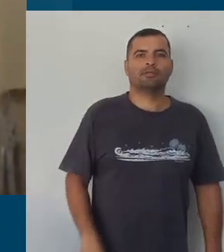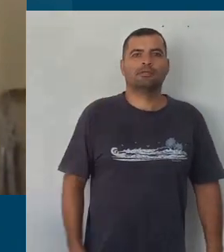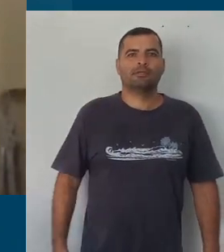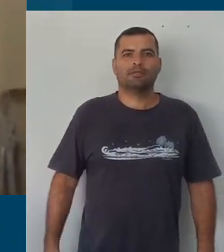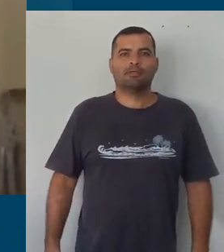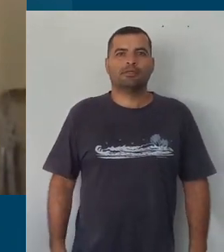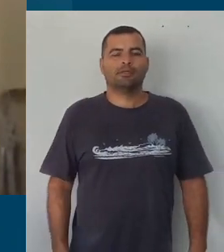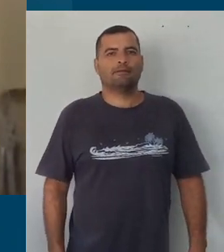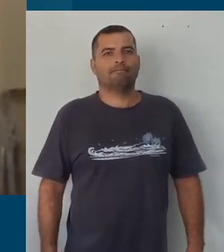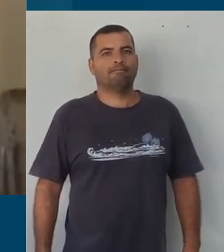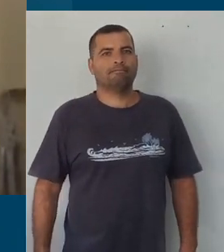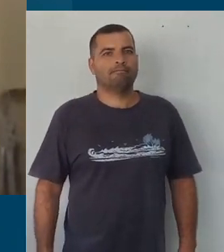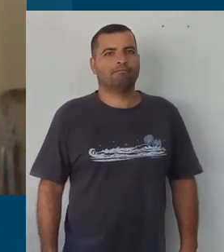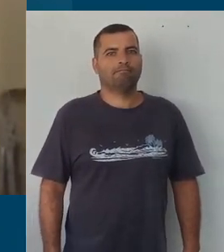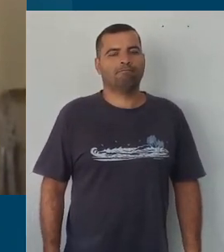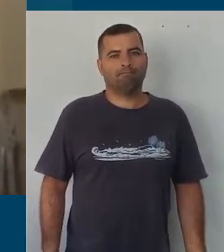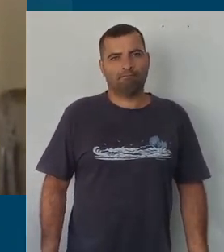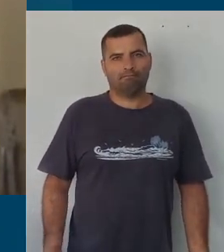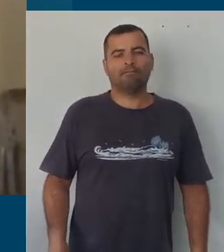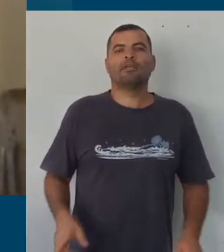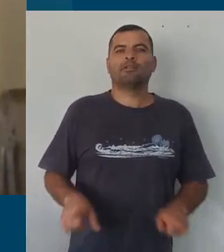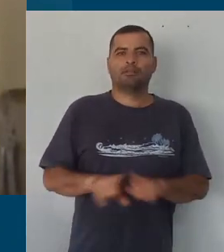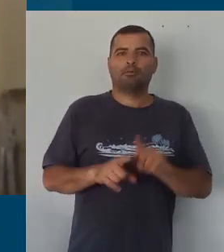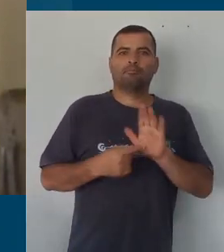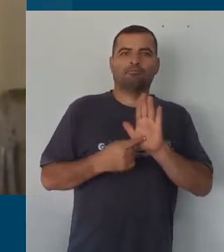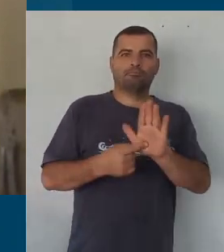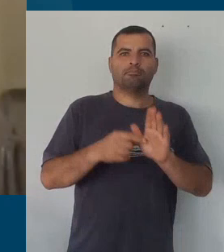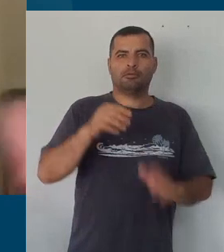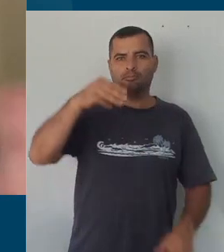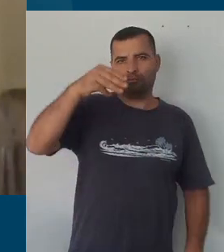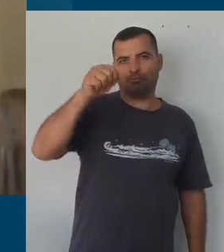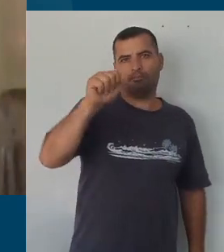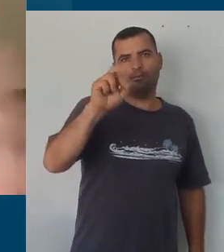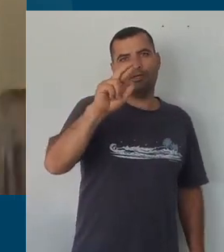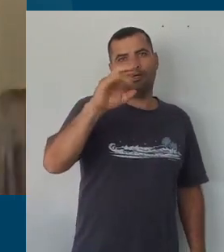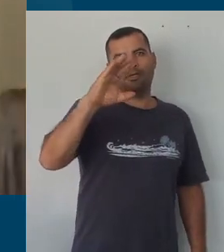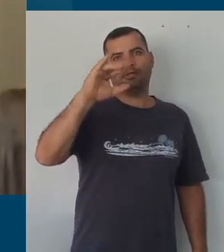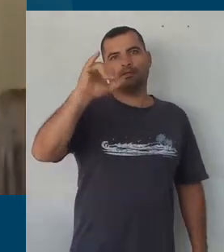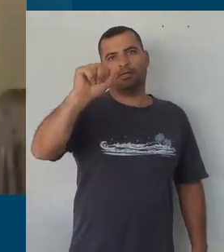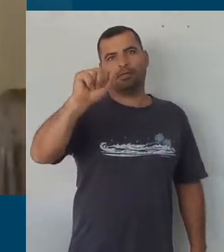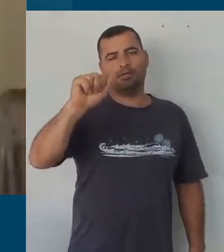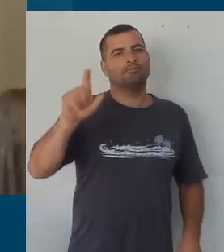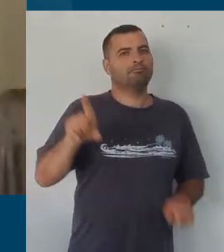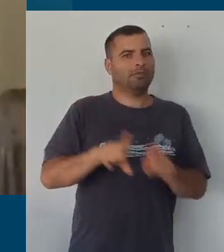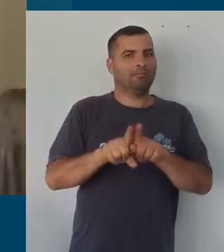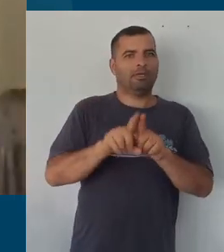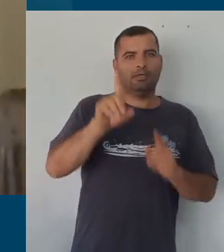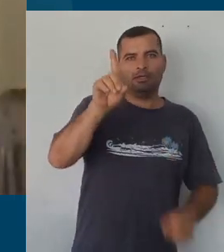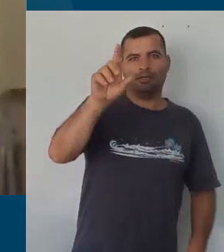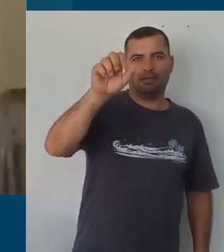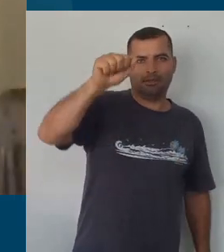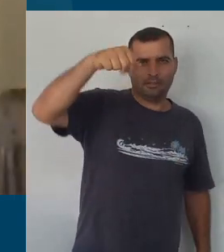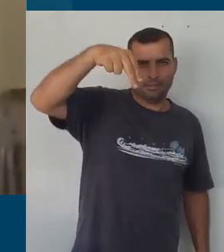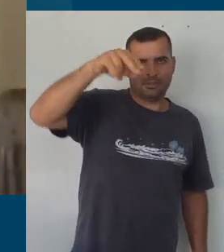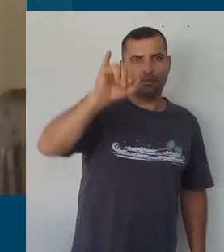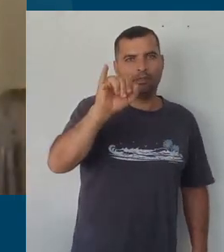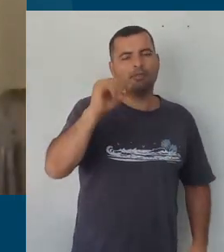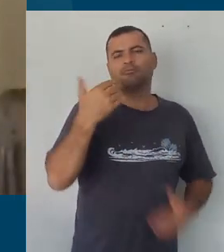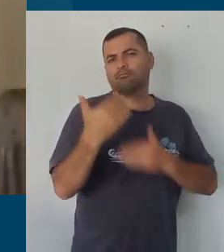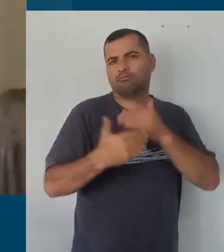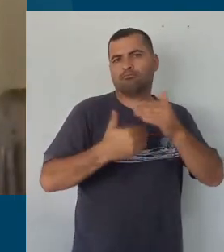quero agradecer a Márcia e a Dani que foram as pontes que me foram encaminhando algumas